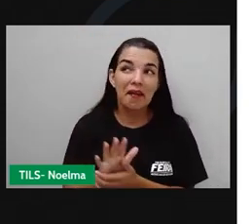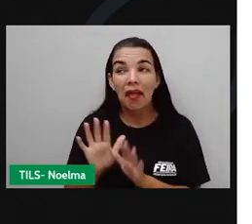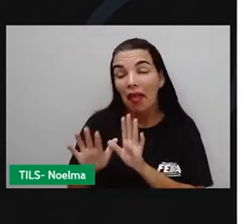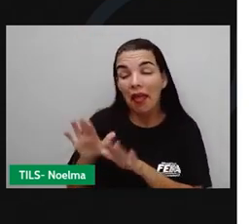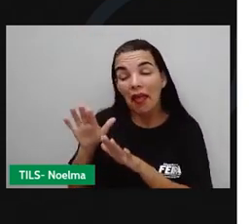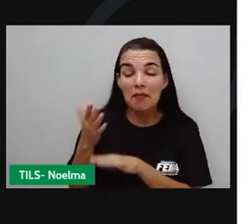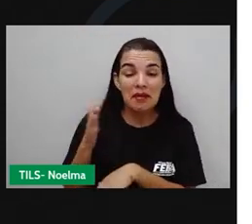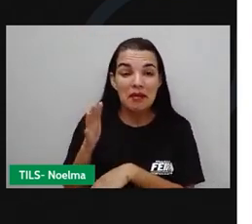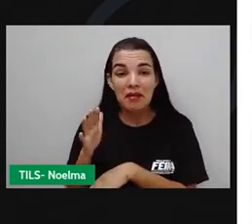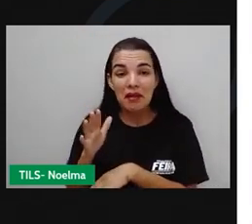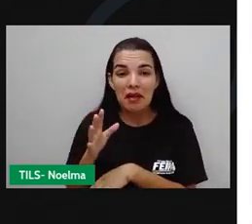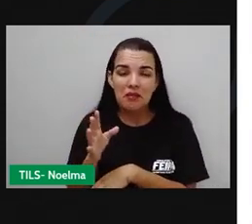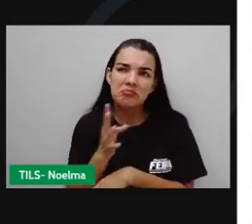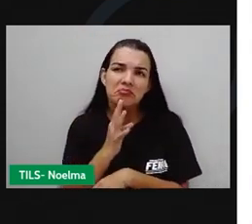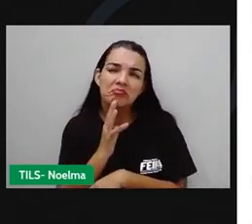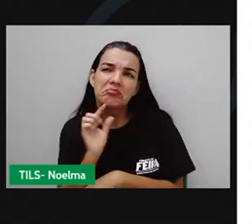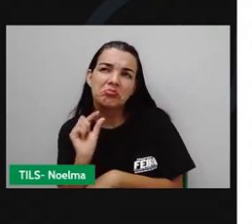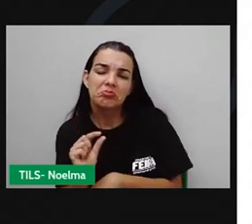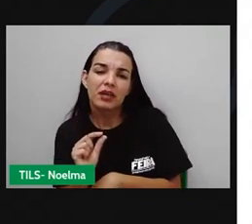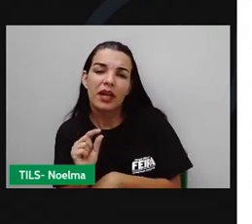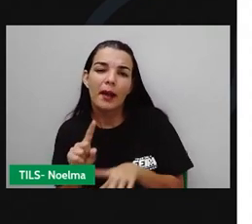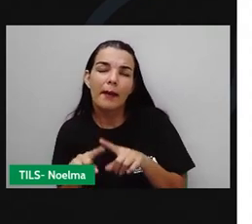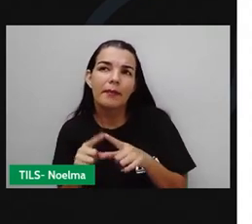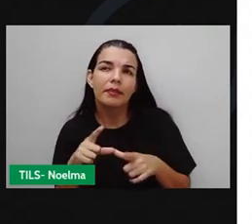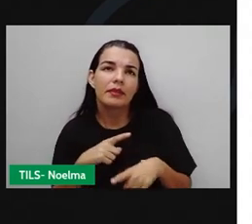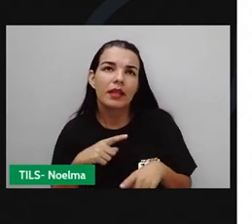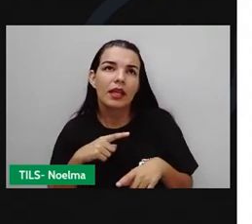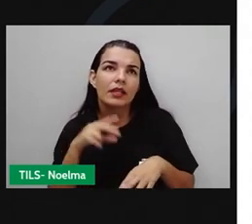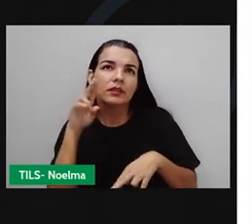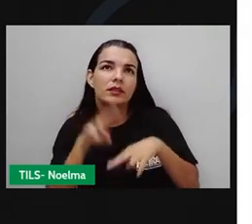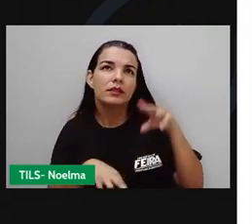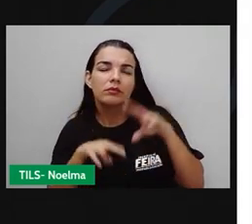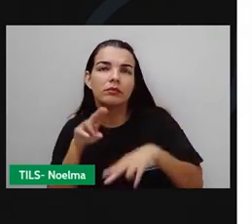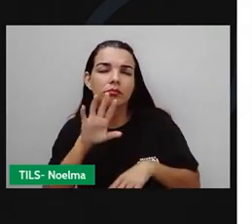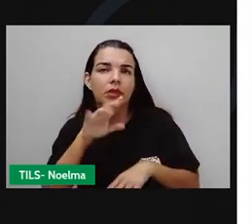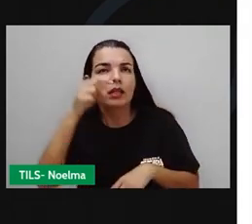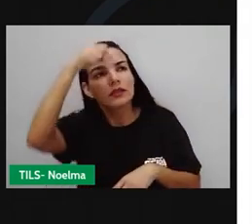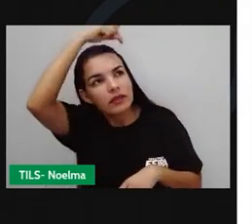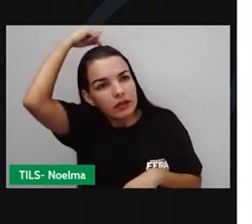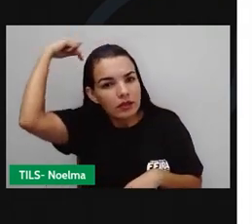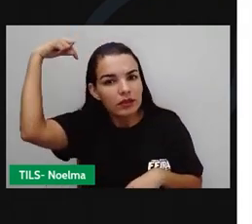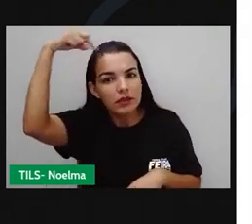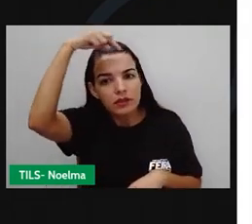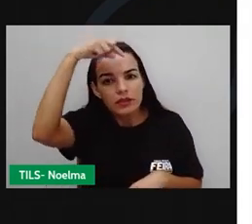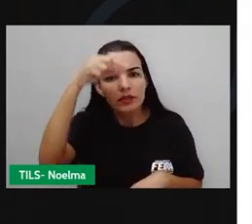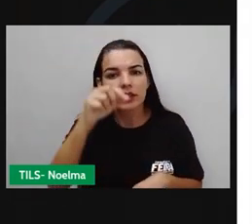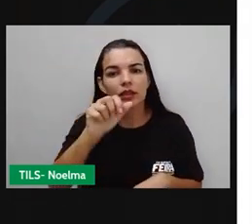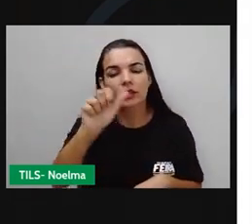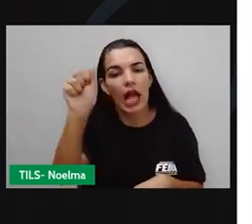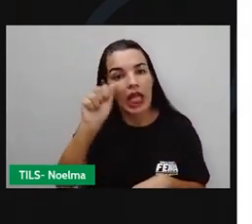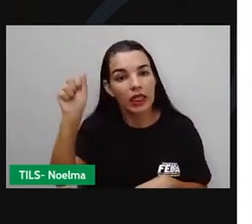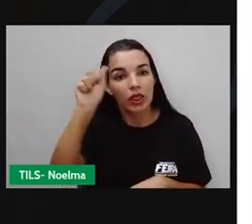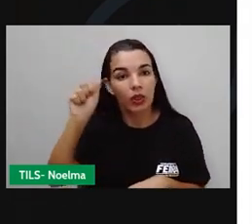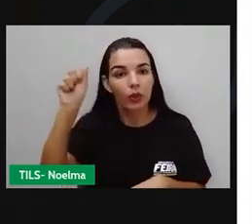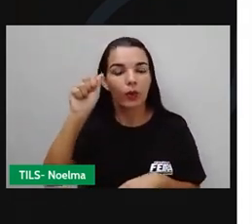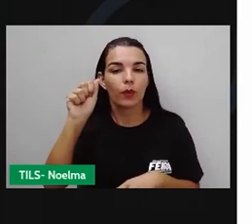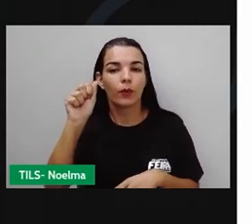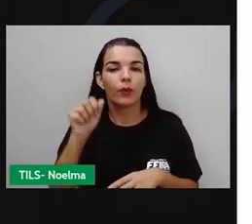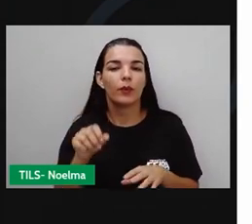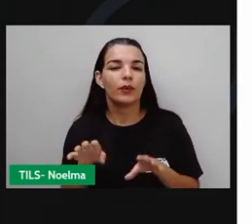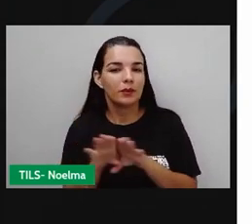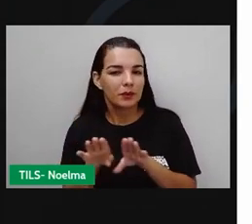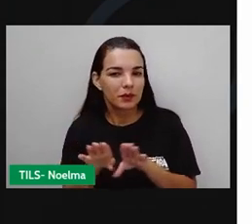São Pedro, São Luiz? é? São Santo Antônio. Acentou.